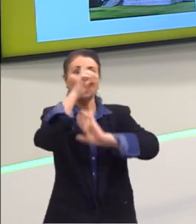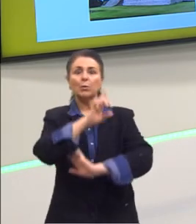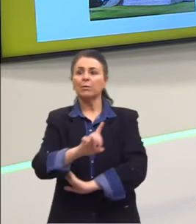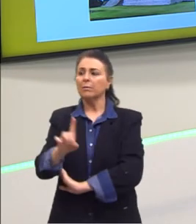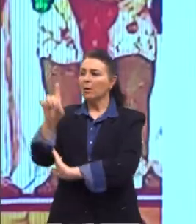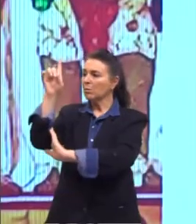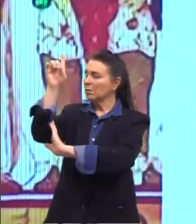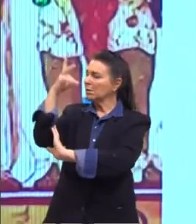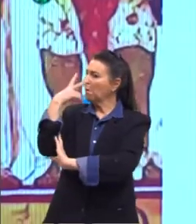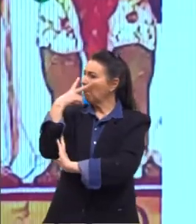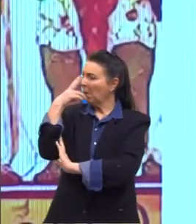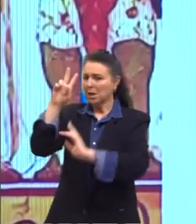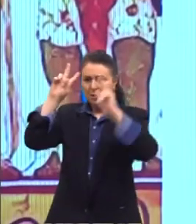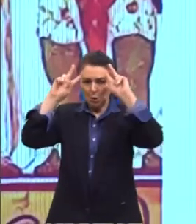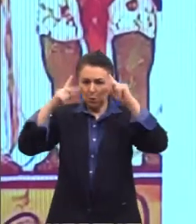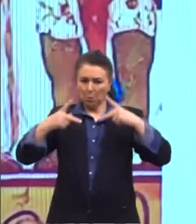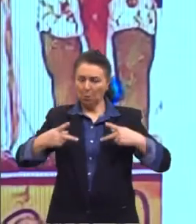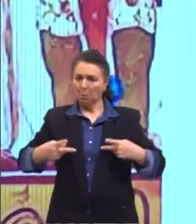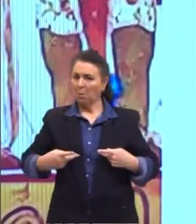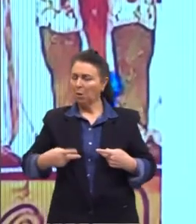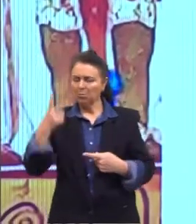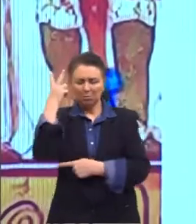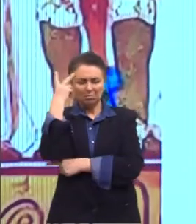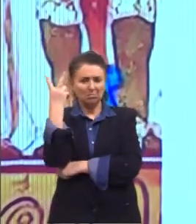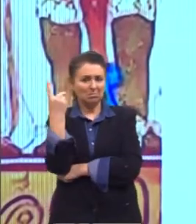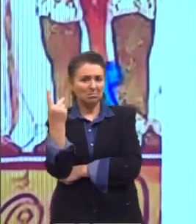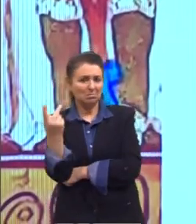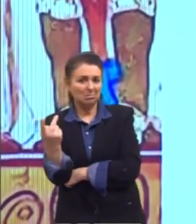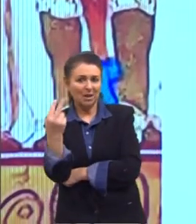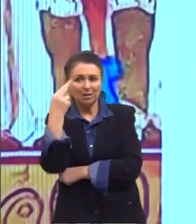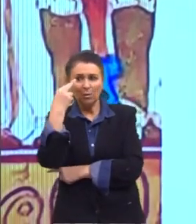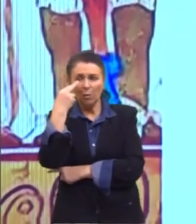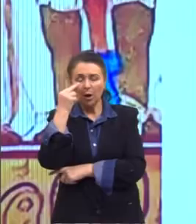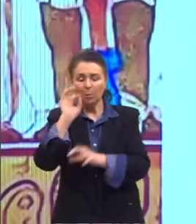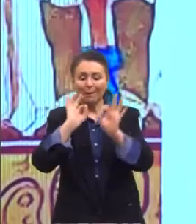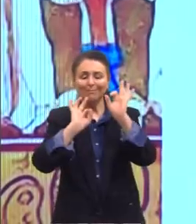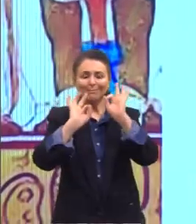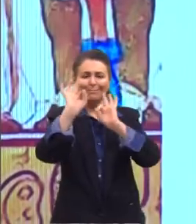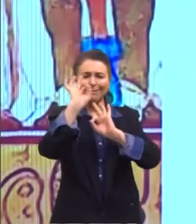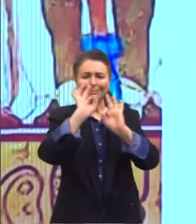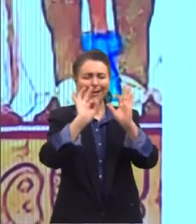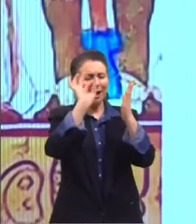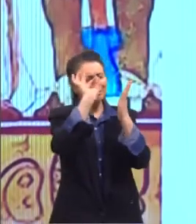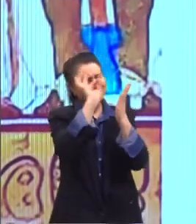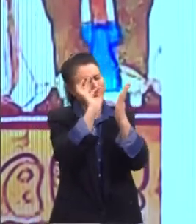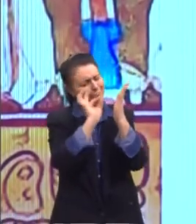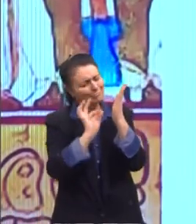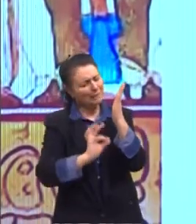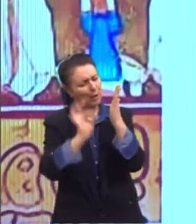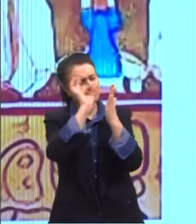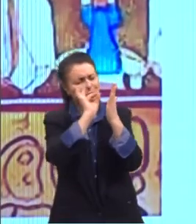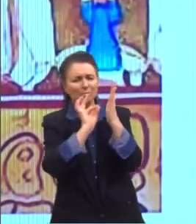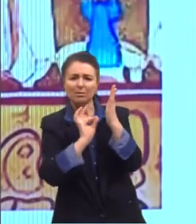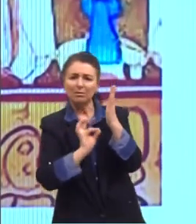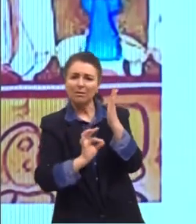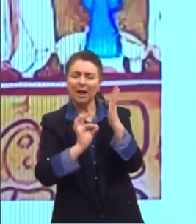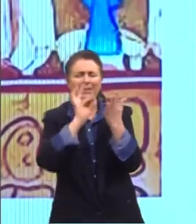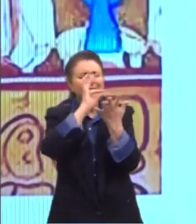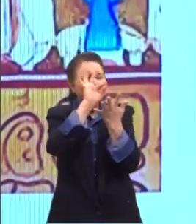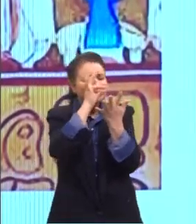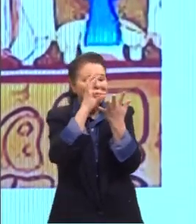naturais. Então, a gente percebe como essa escultura aqui é detalhada, ela é trabalhada, ela é cheia de